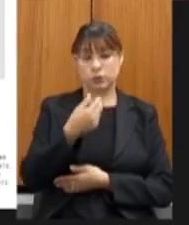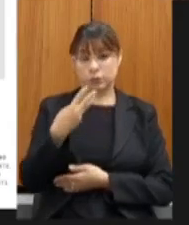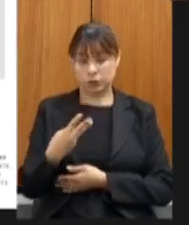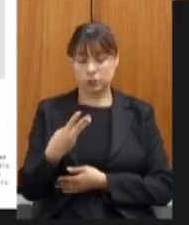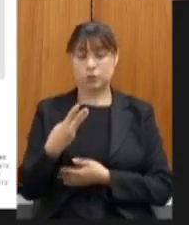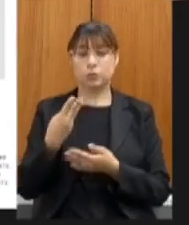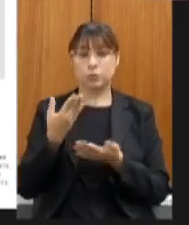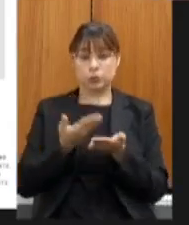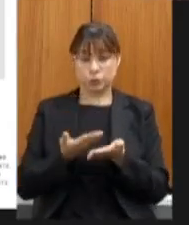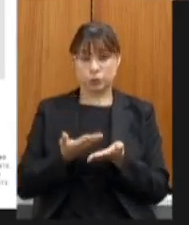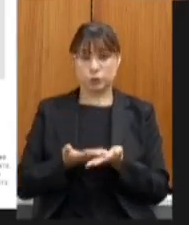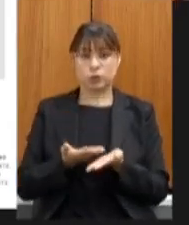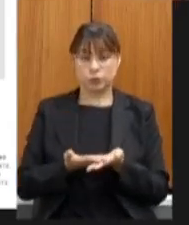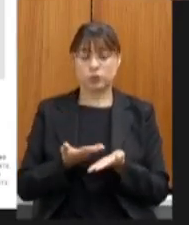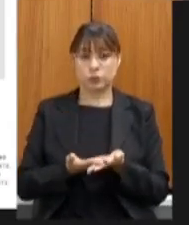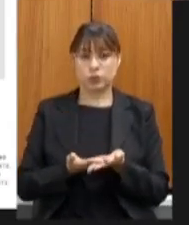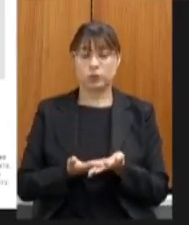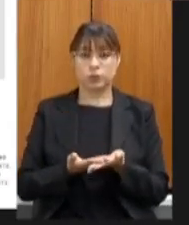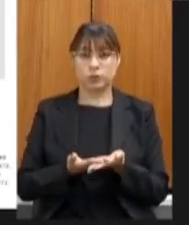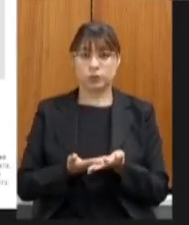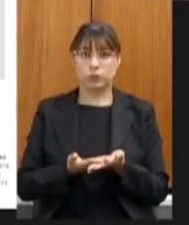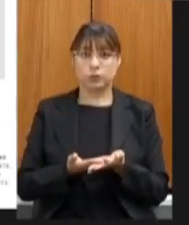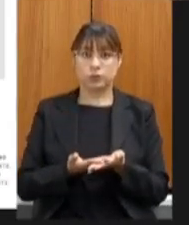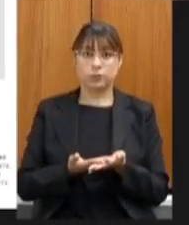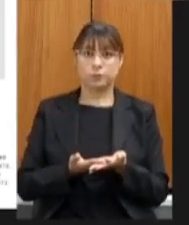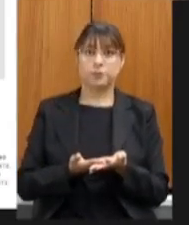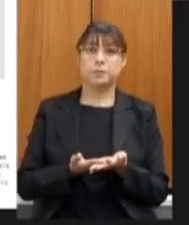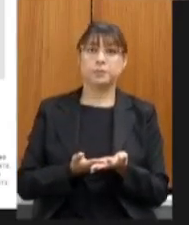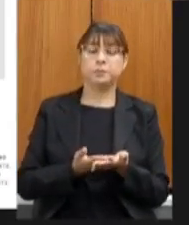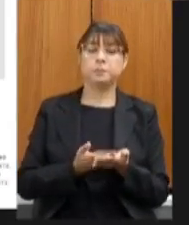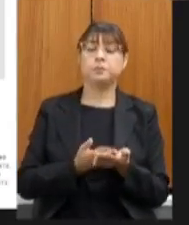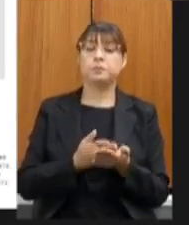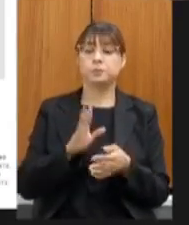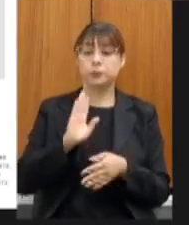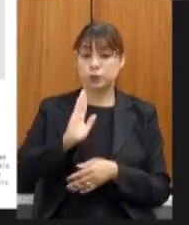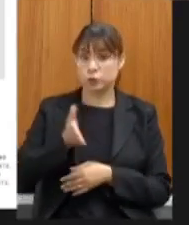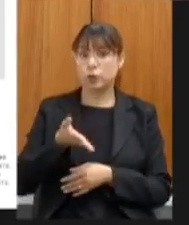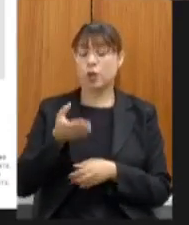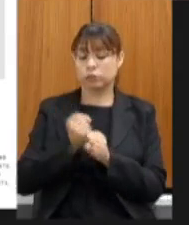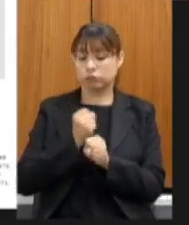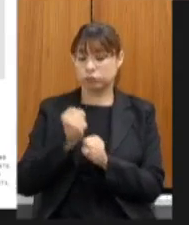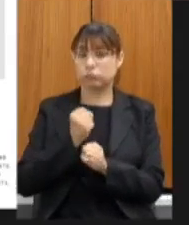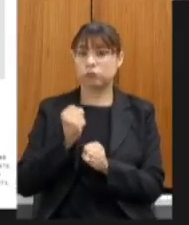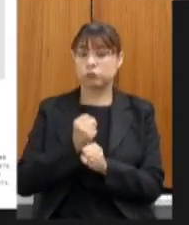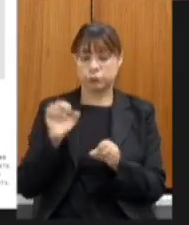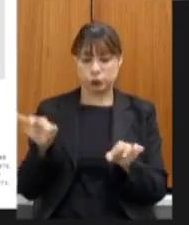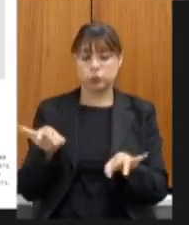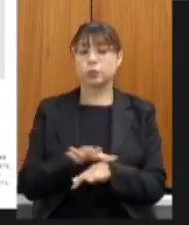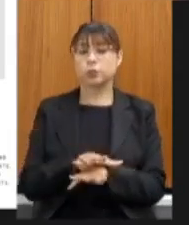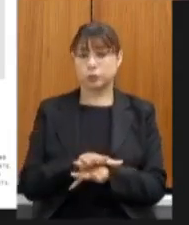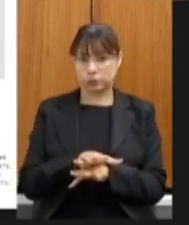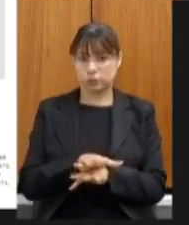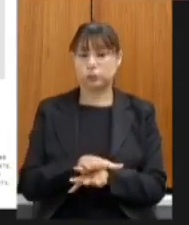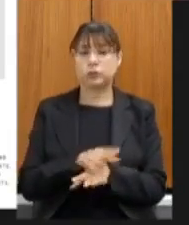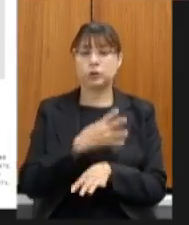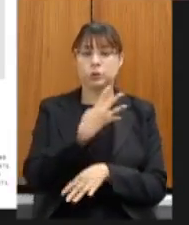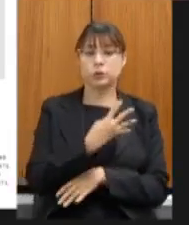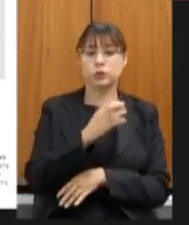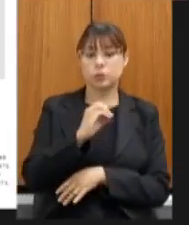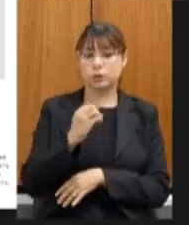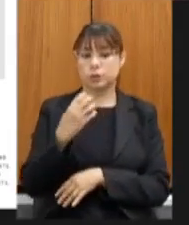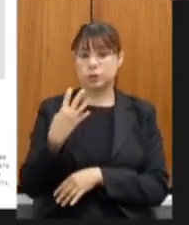escolas desses corpos da primeira a terceira etapa do Mãos à Obra já estão com as suas obras concluídas 404